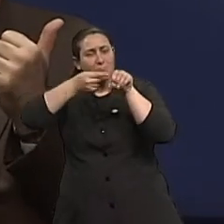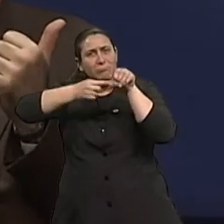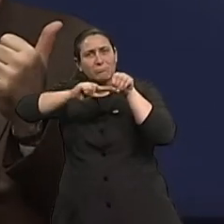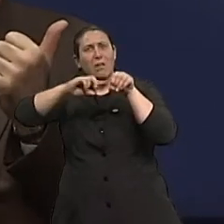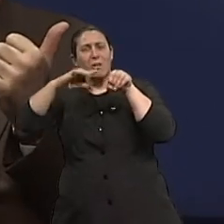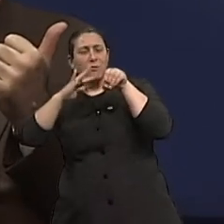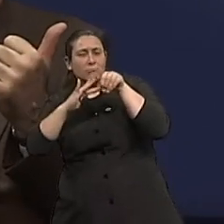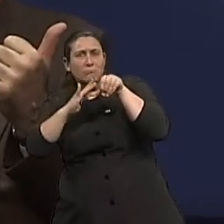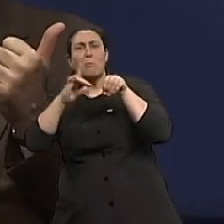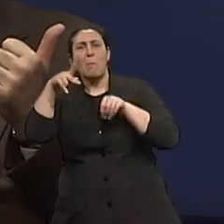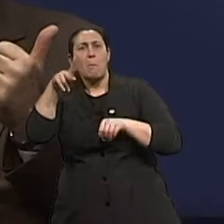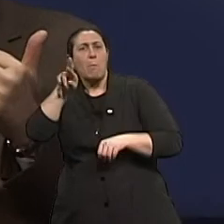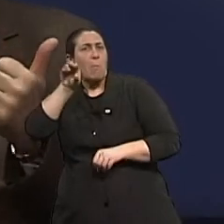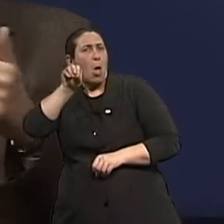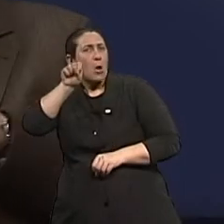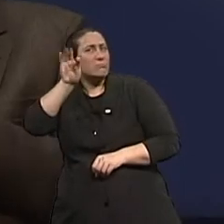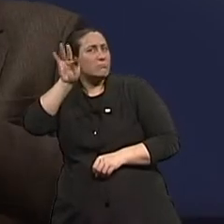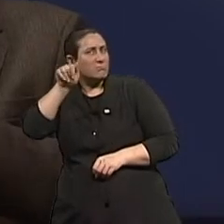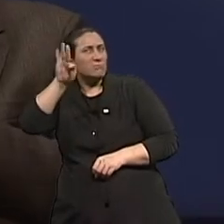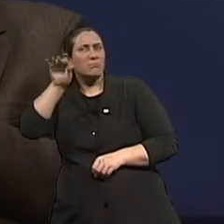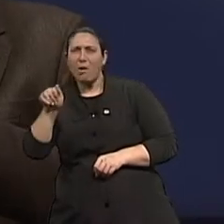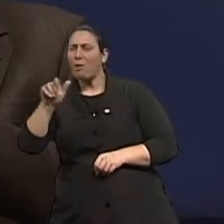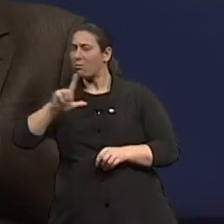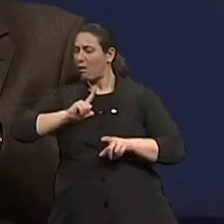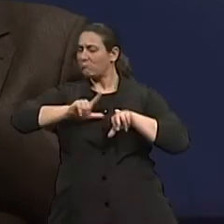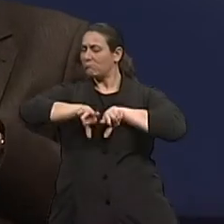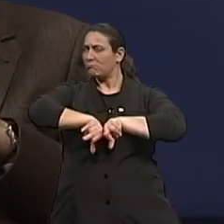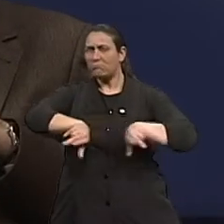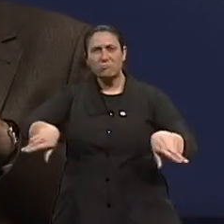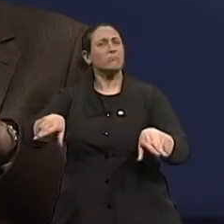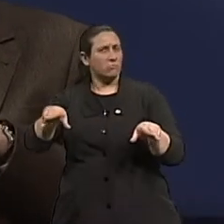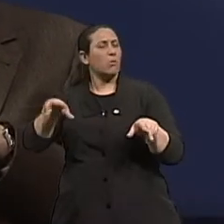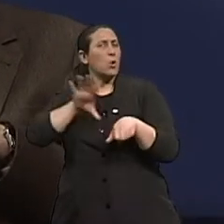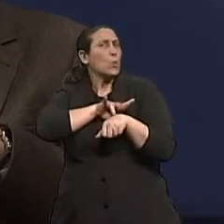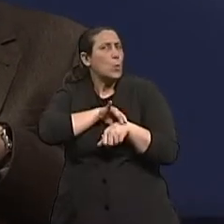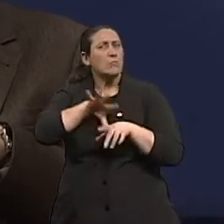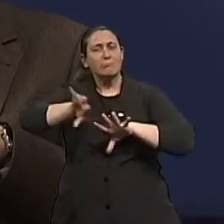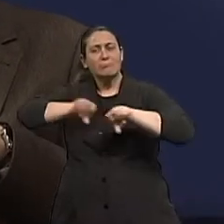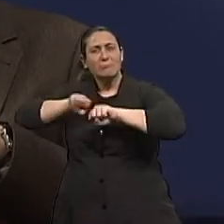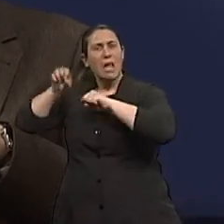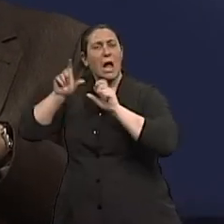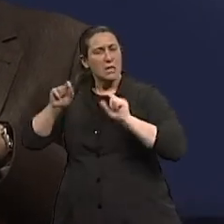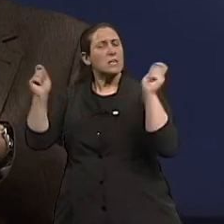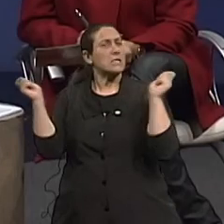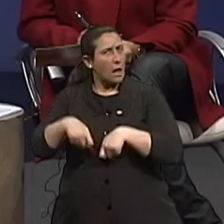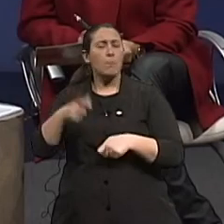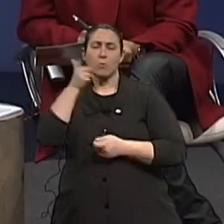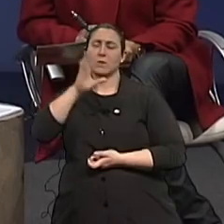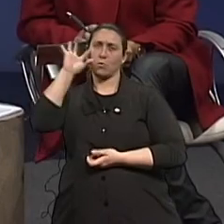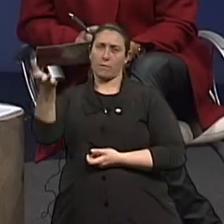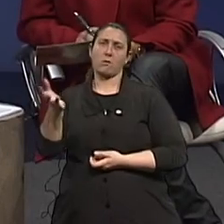diagnóstico cedo. Ah, com certeza. Ou do intestino, nós podemos evitar que ele se transforme Evitar que ele se transforme. Claro, entendi.